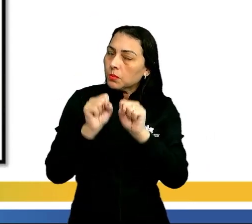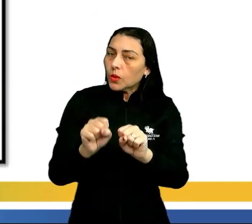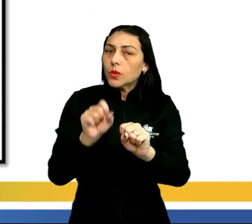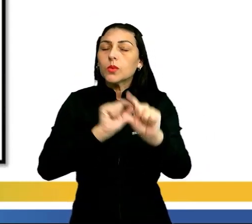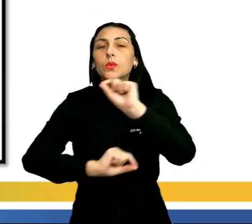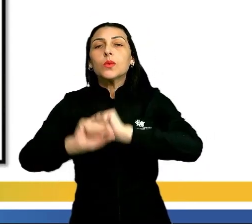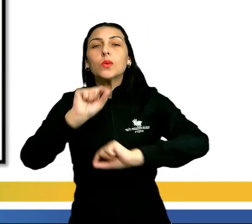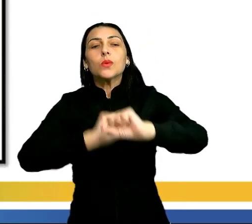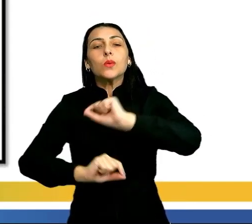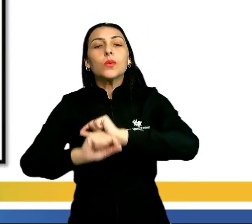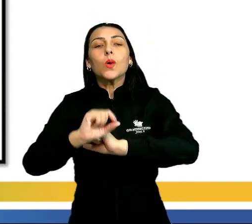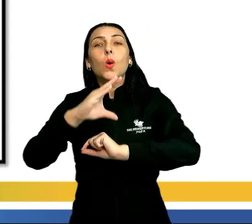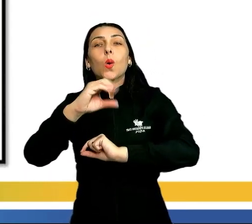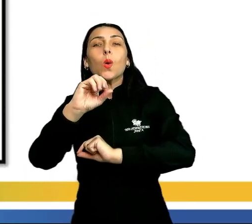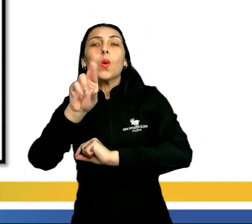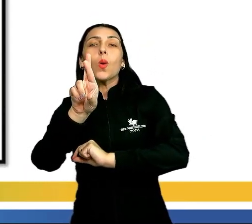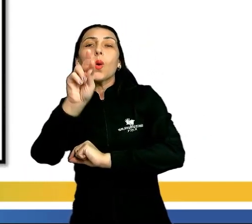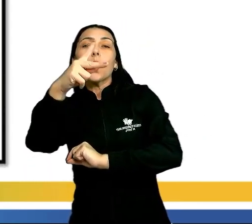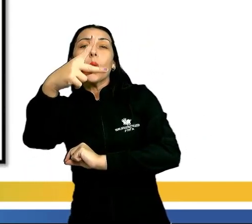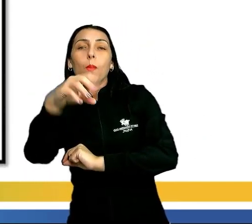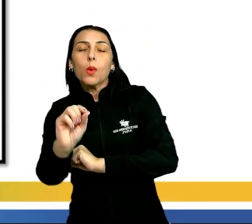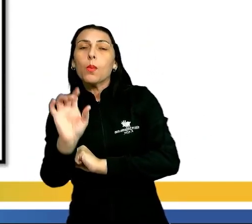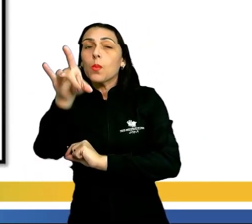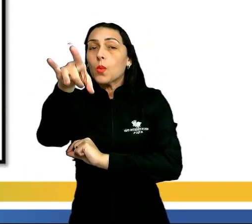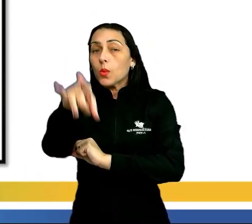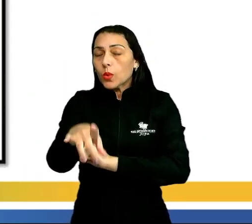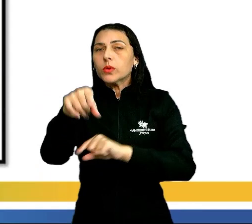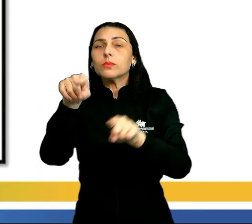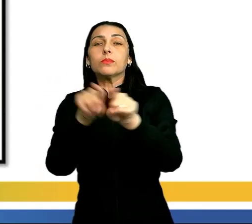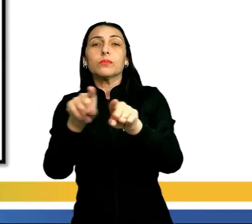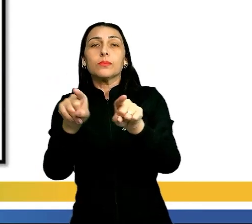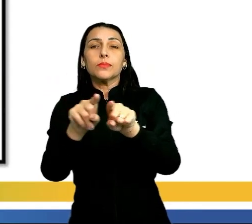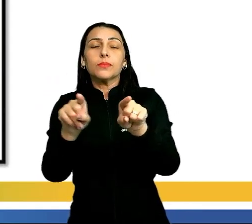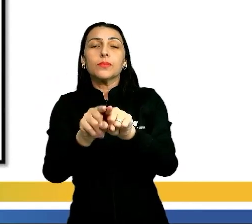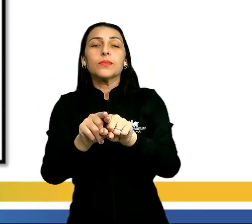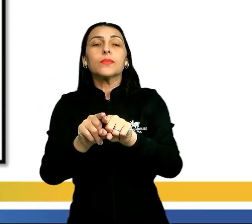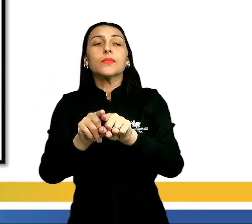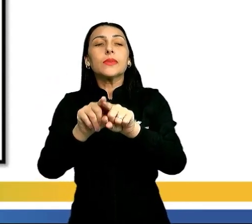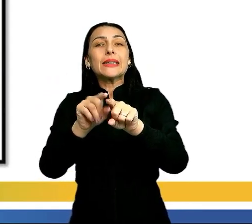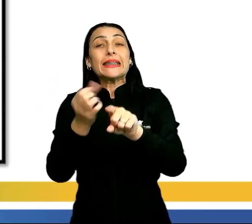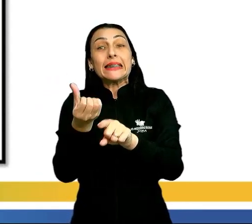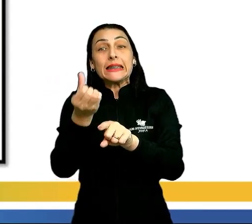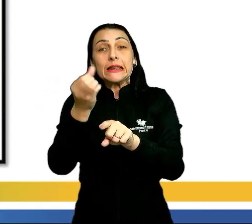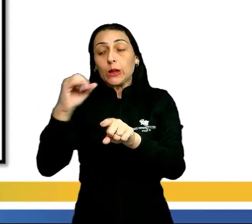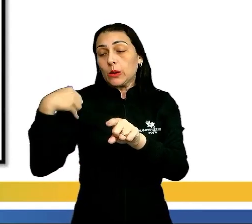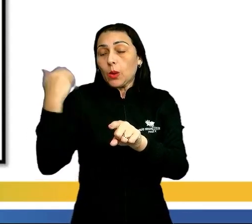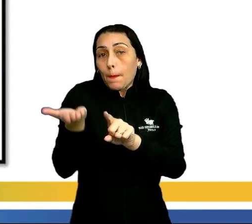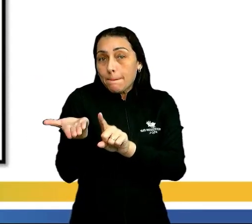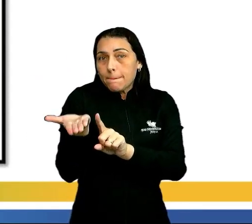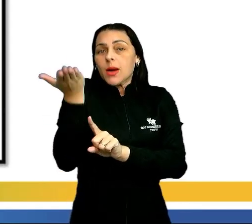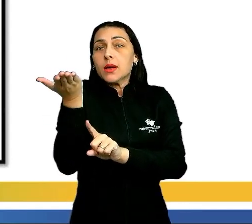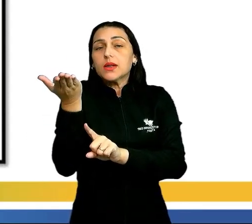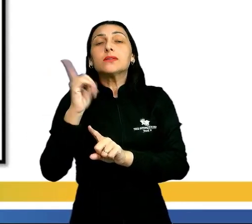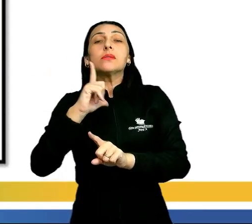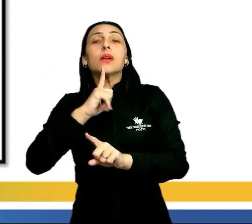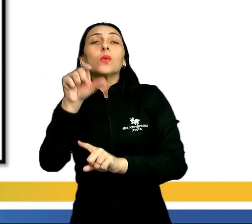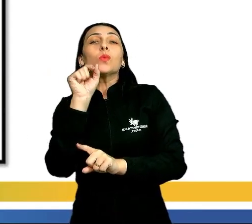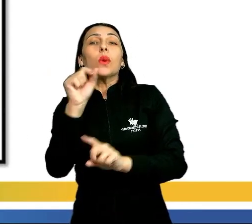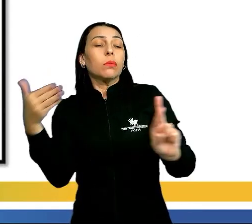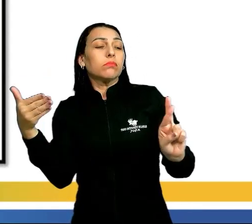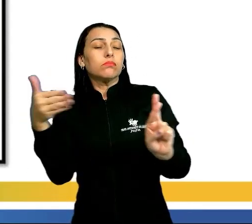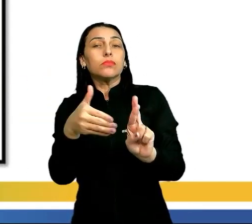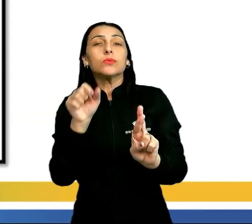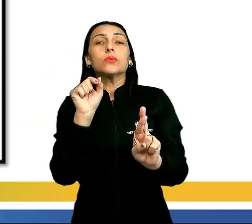chamada de corpo. E, por último, não menos importante, a partir de sessenta anos ou mais, a gente tem a